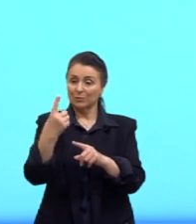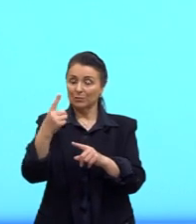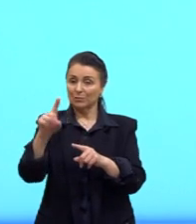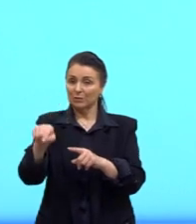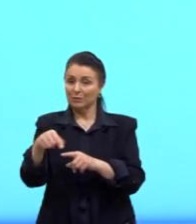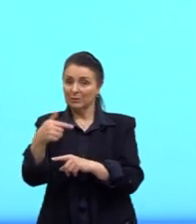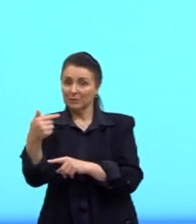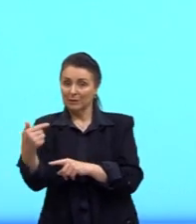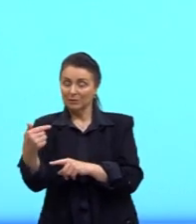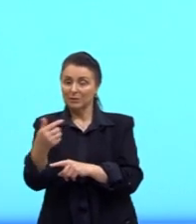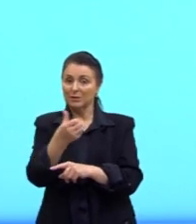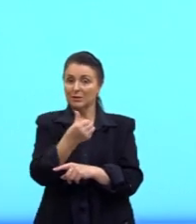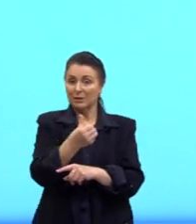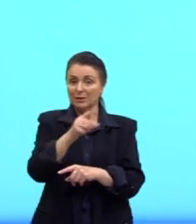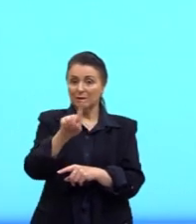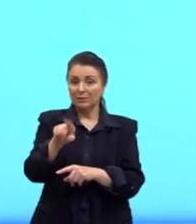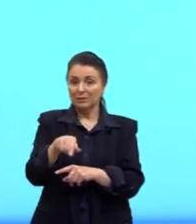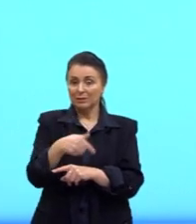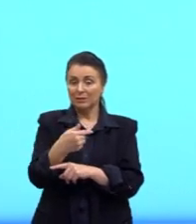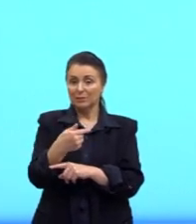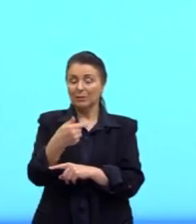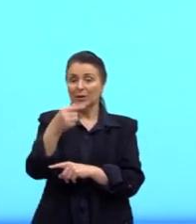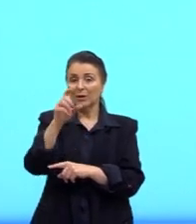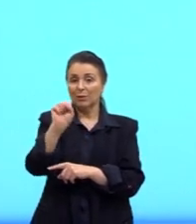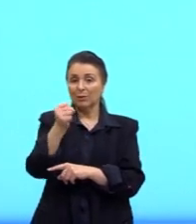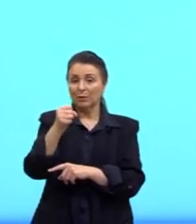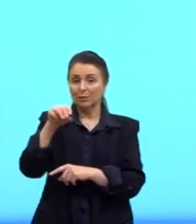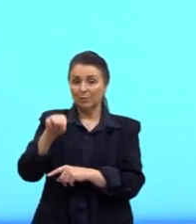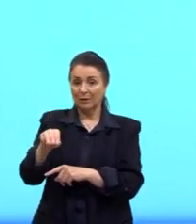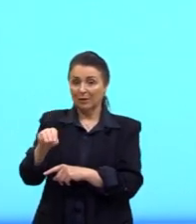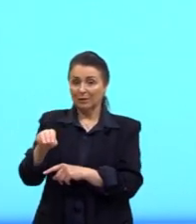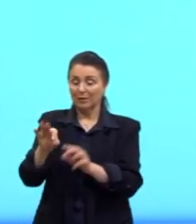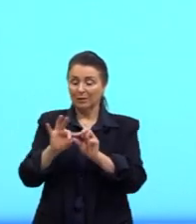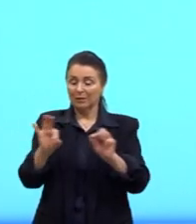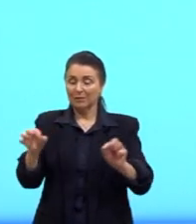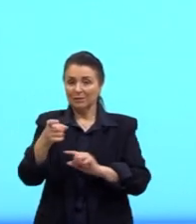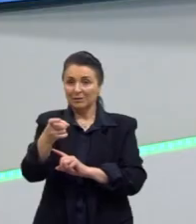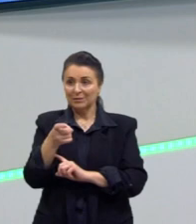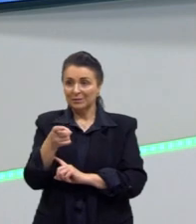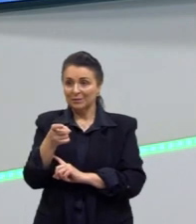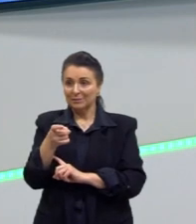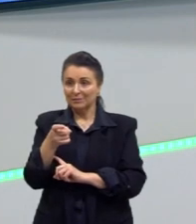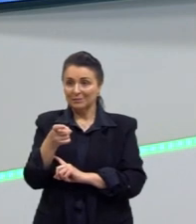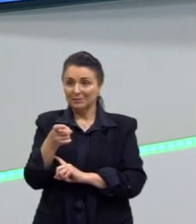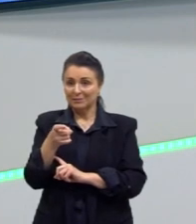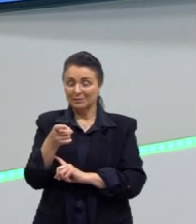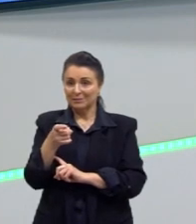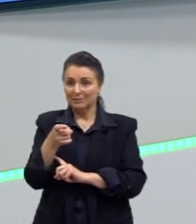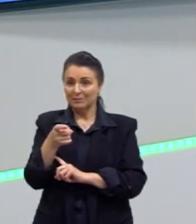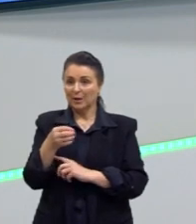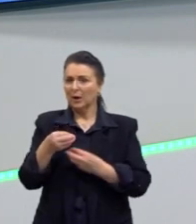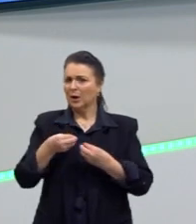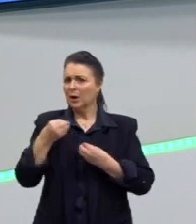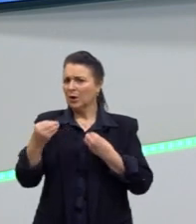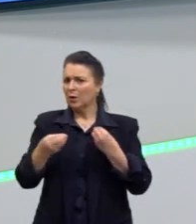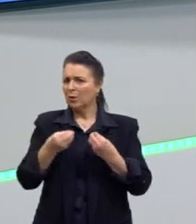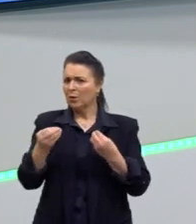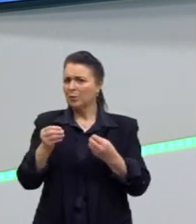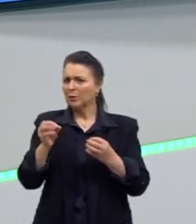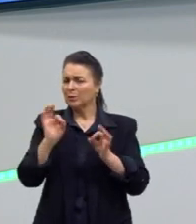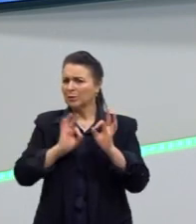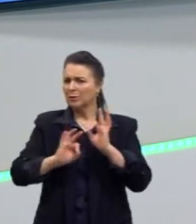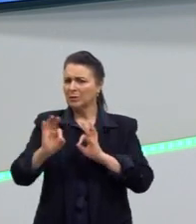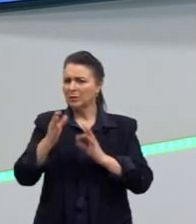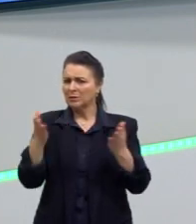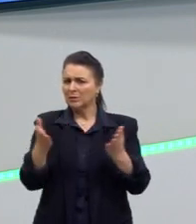dá 6,8 metros a medida de X, tá? Onde é que nós vamos posicionar essa